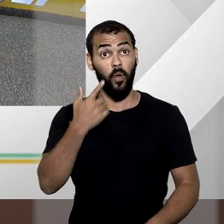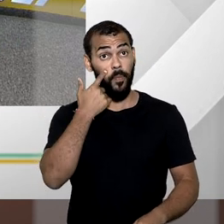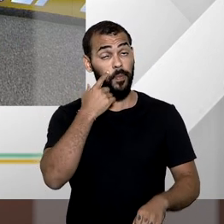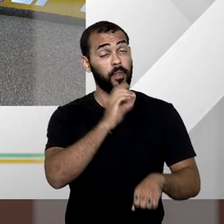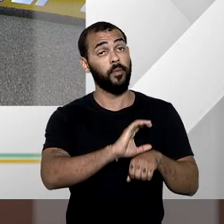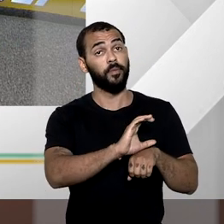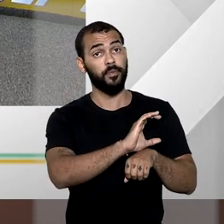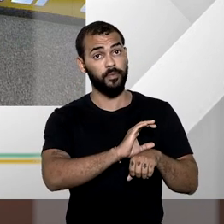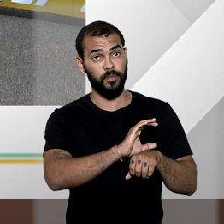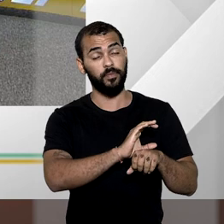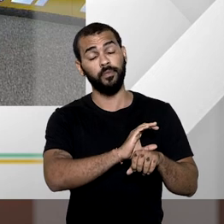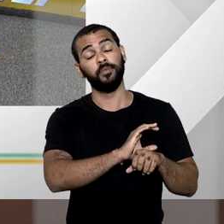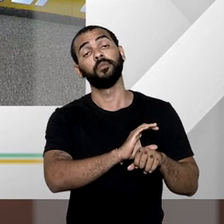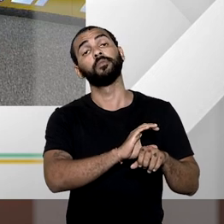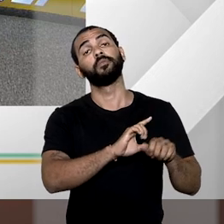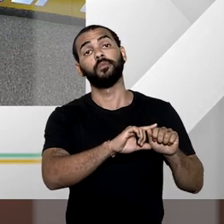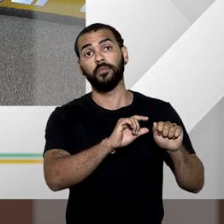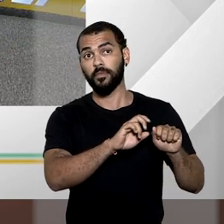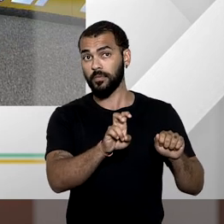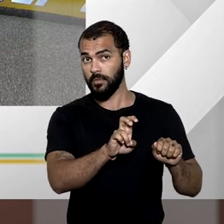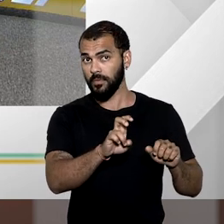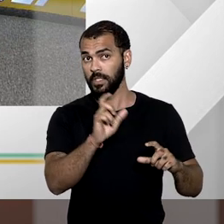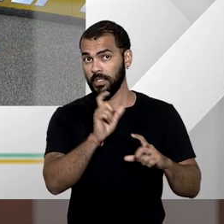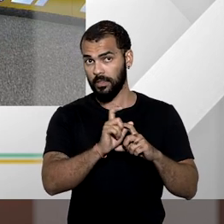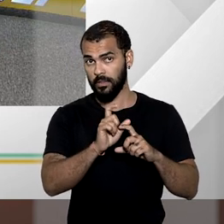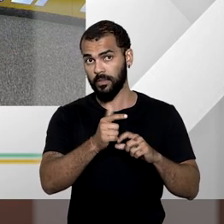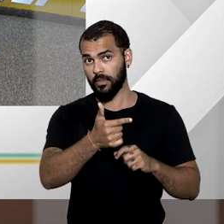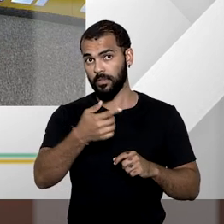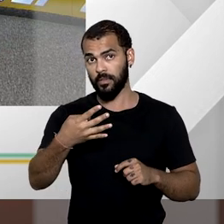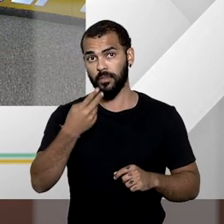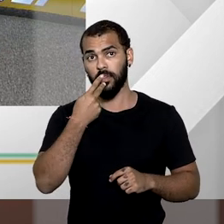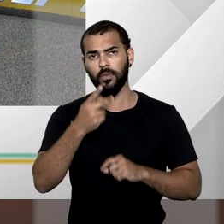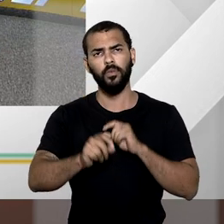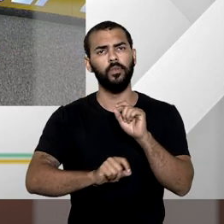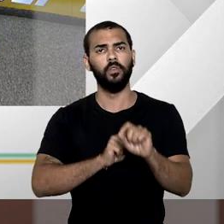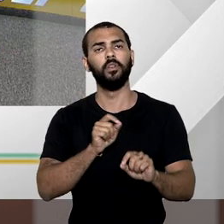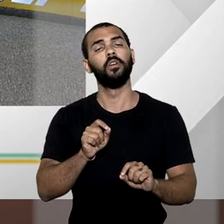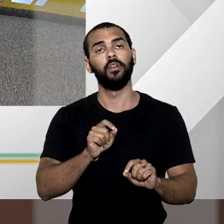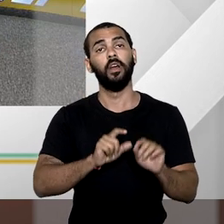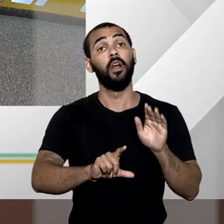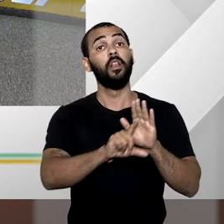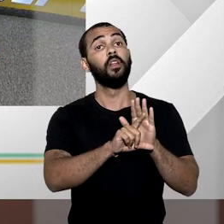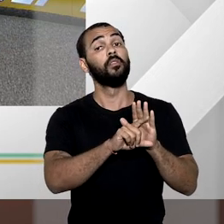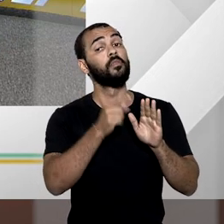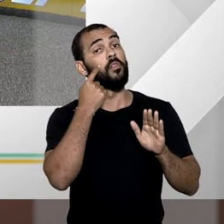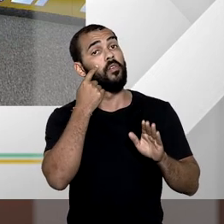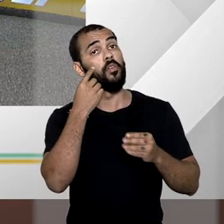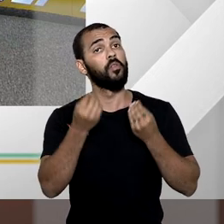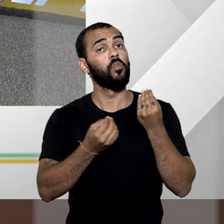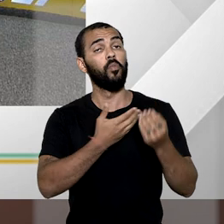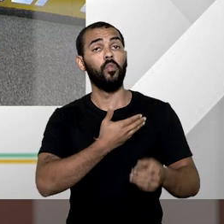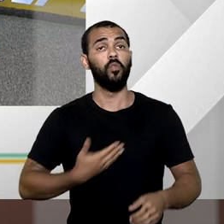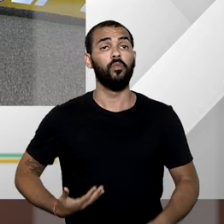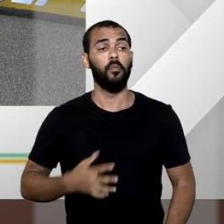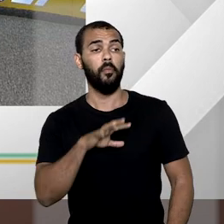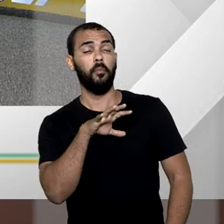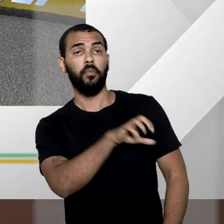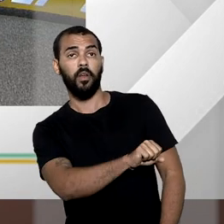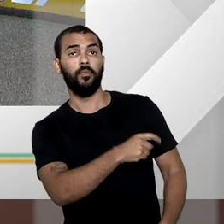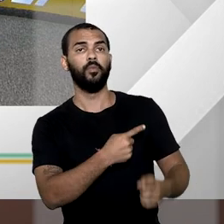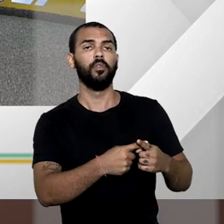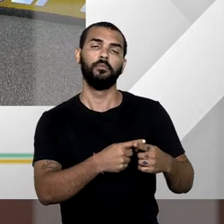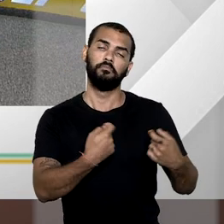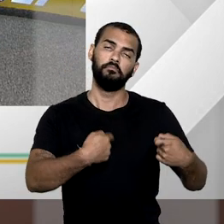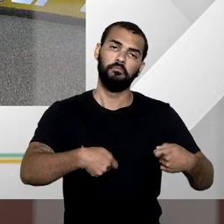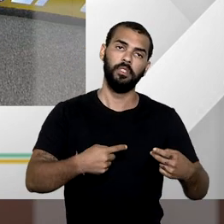24, fixou que a lei estabelecerá o procedimento para desapropriação por necessidade ou utilidade pública